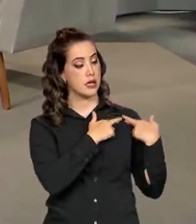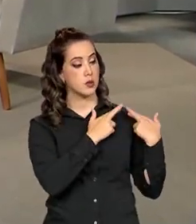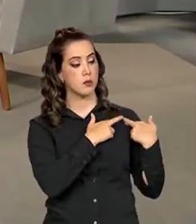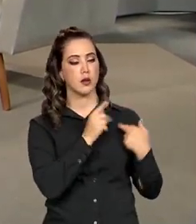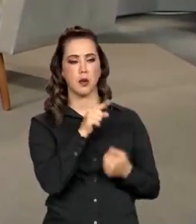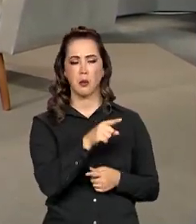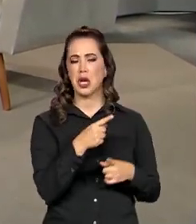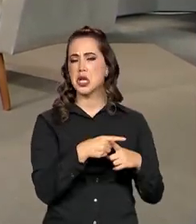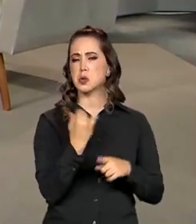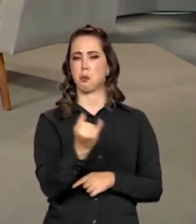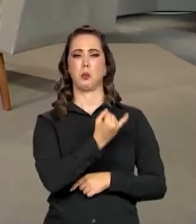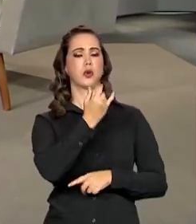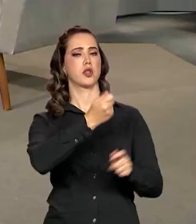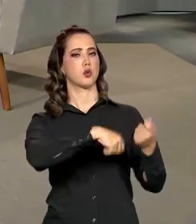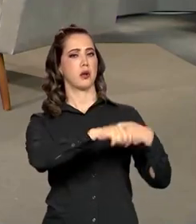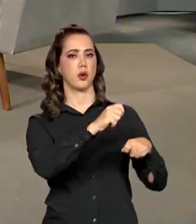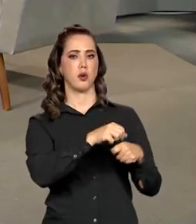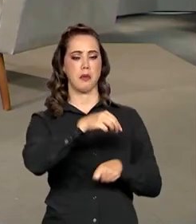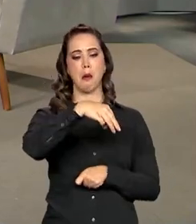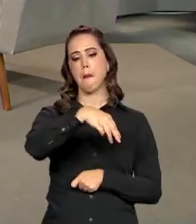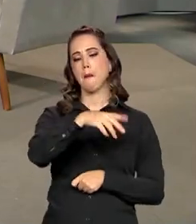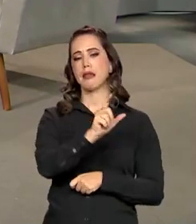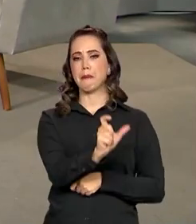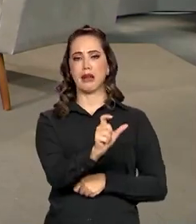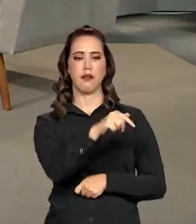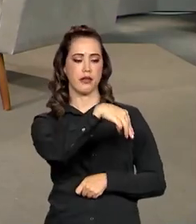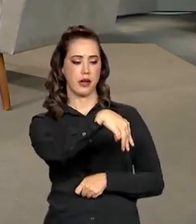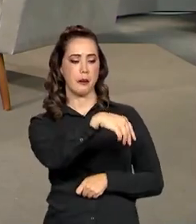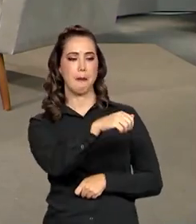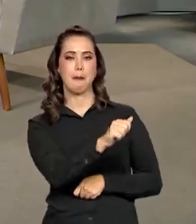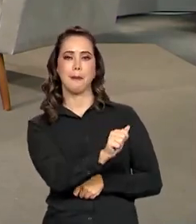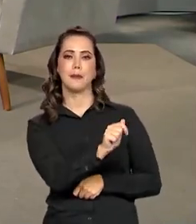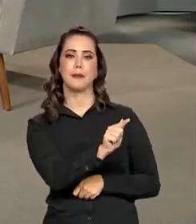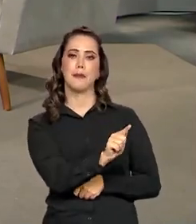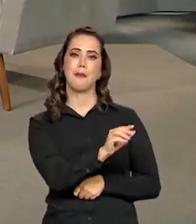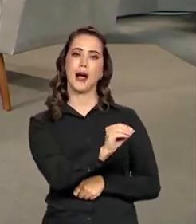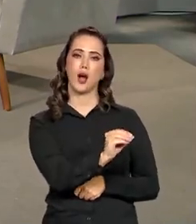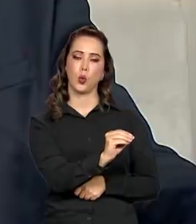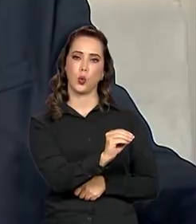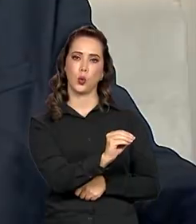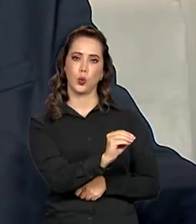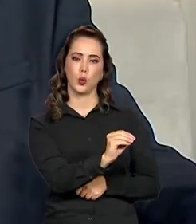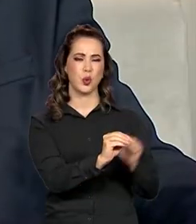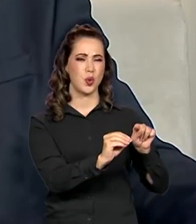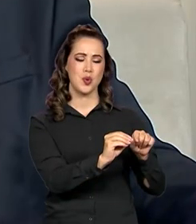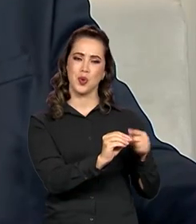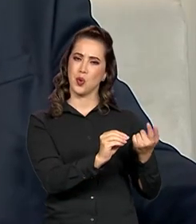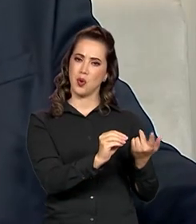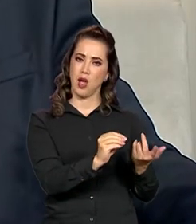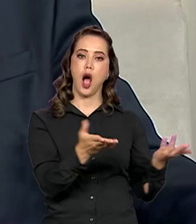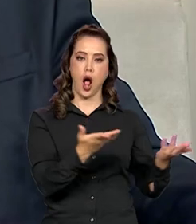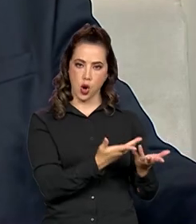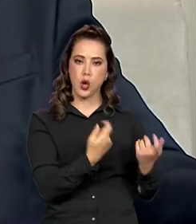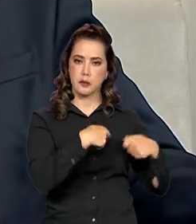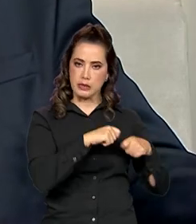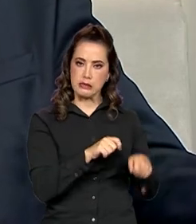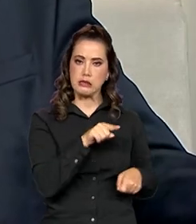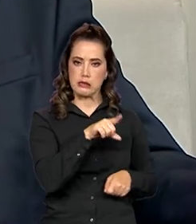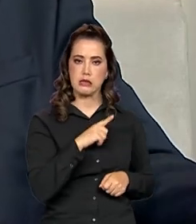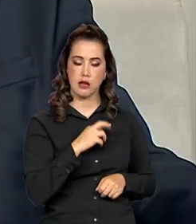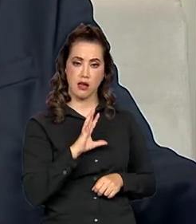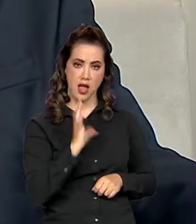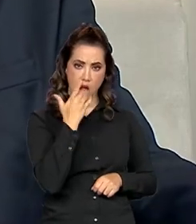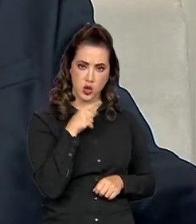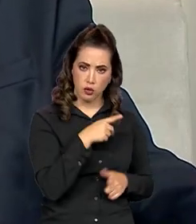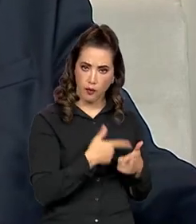economia, magos dos negócios. Eu espero que agora eles sejam magos agora para resolver o problema, porque eu não